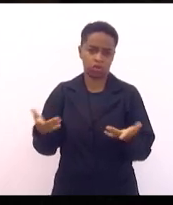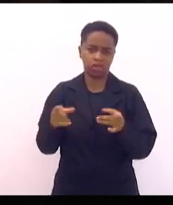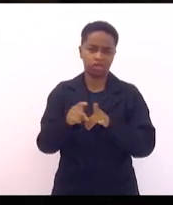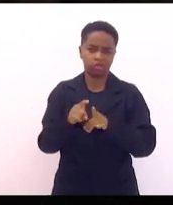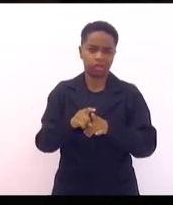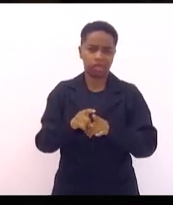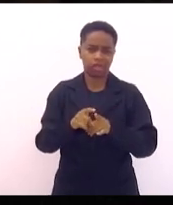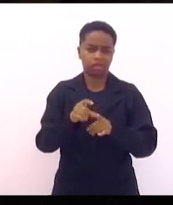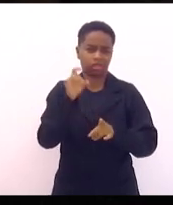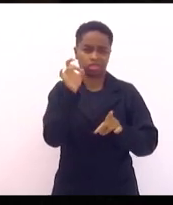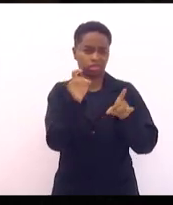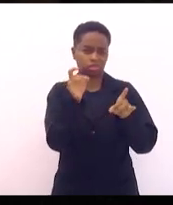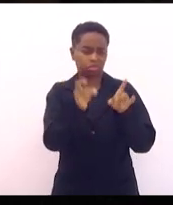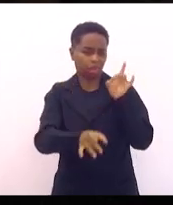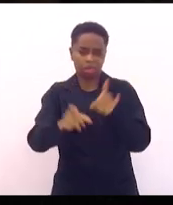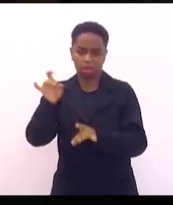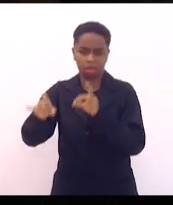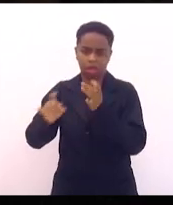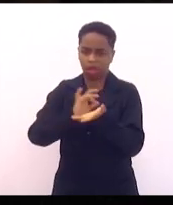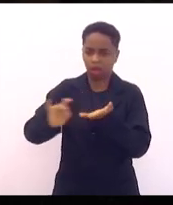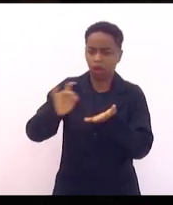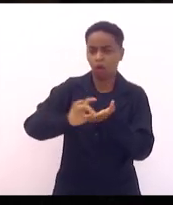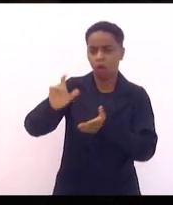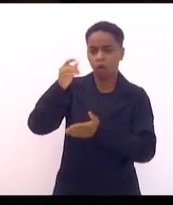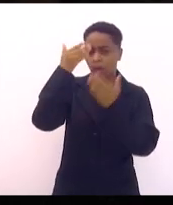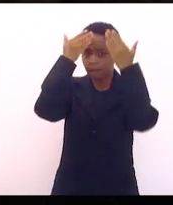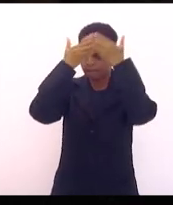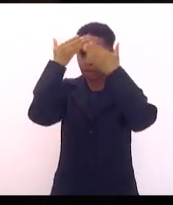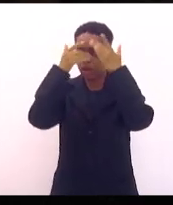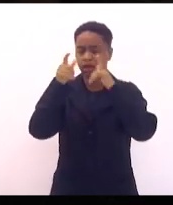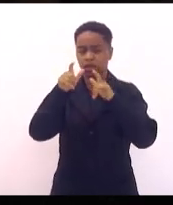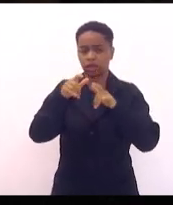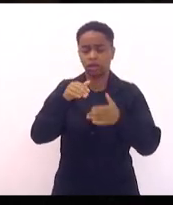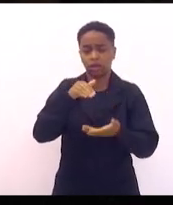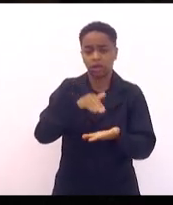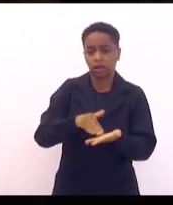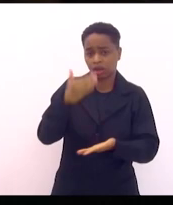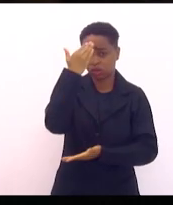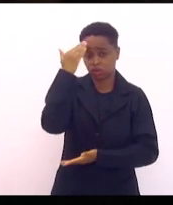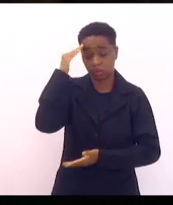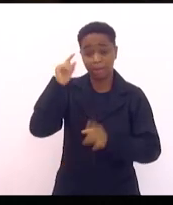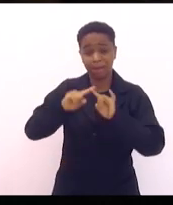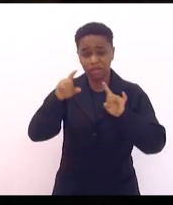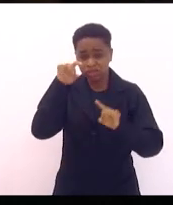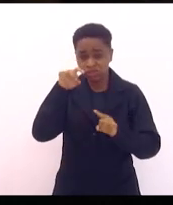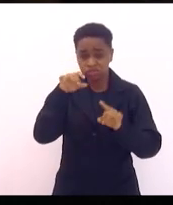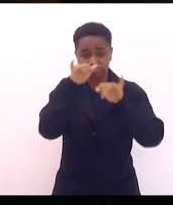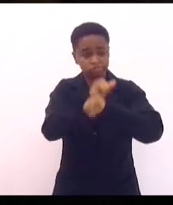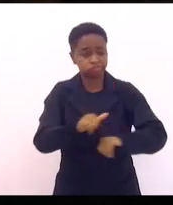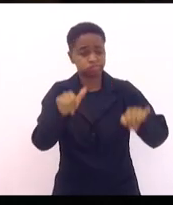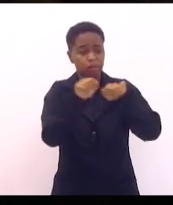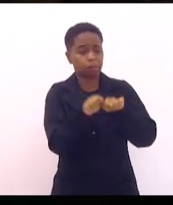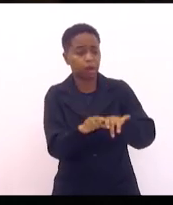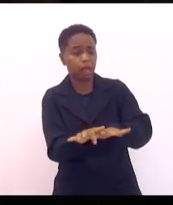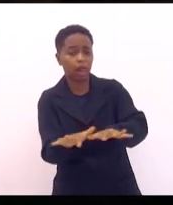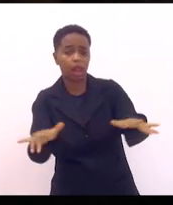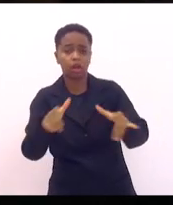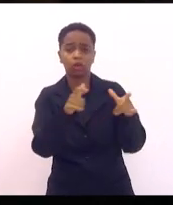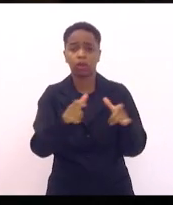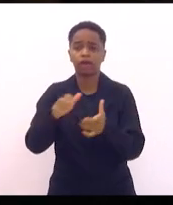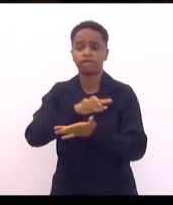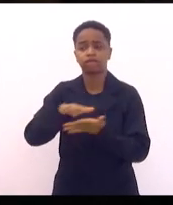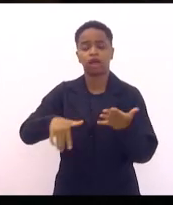Umbanda, o Canoblé, algo parecido nesse sentido. Mas isso se propaga em todo o estado do Rio de Janeiro. São agressões,